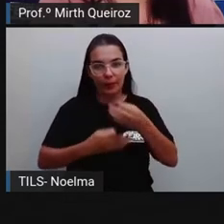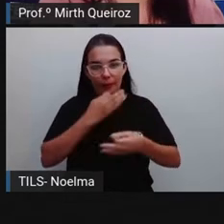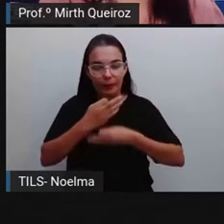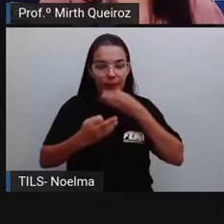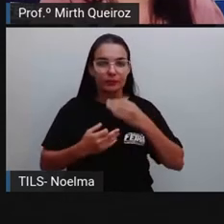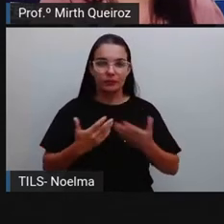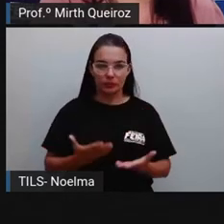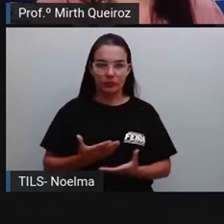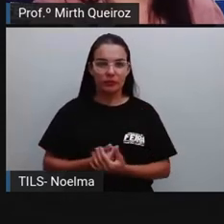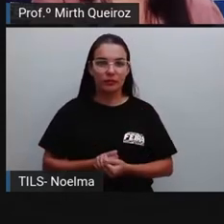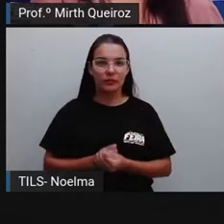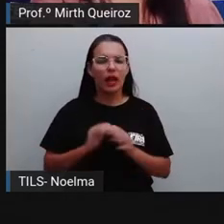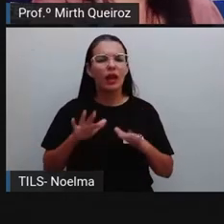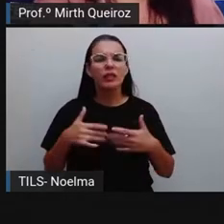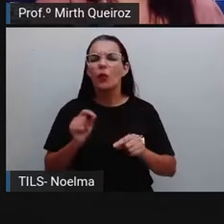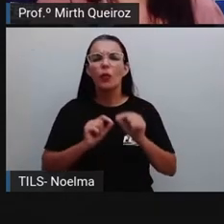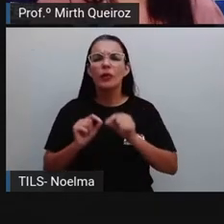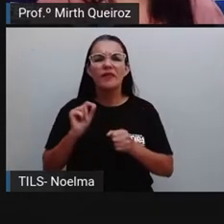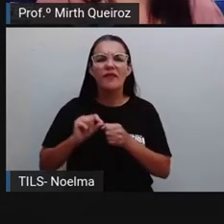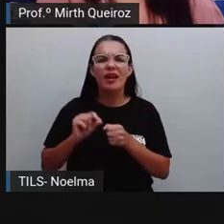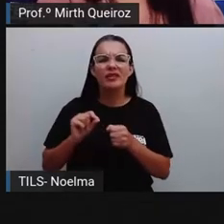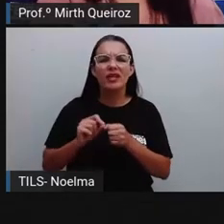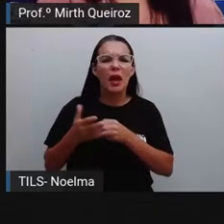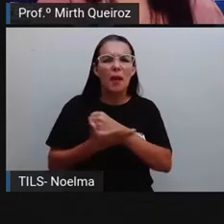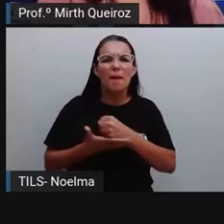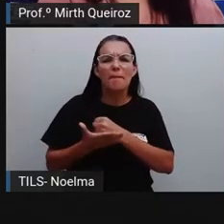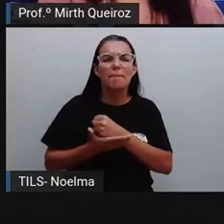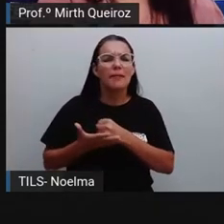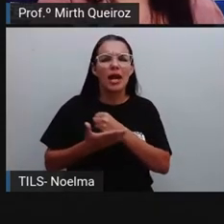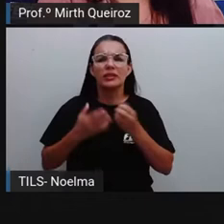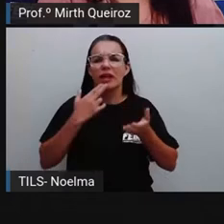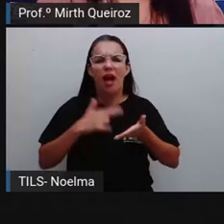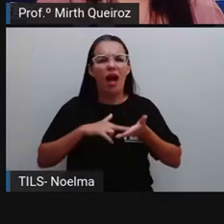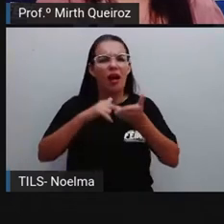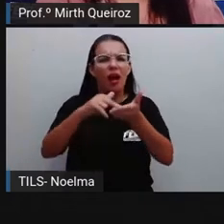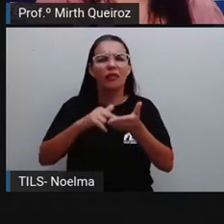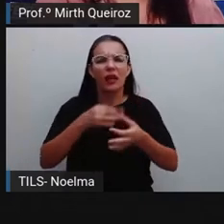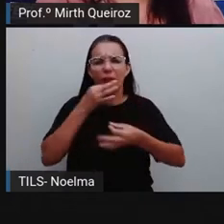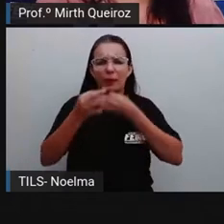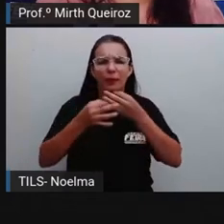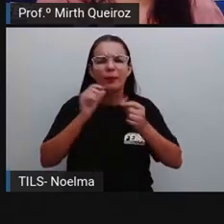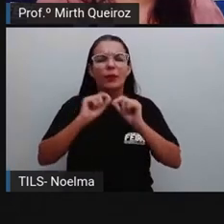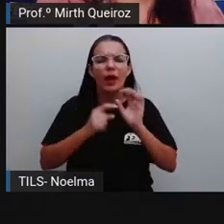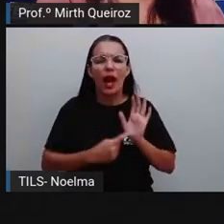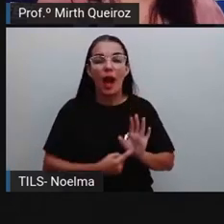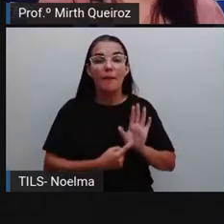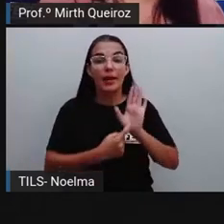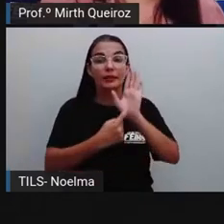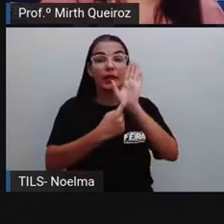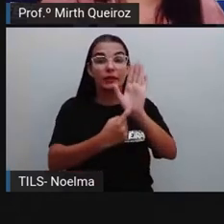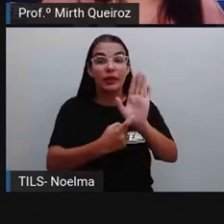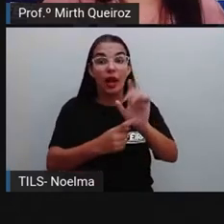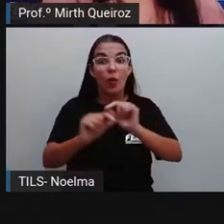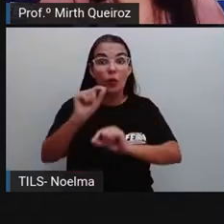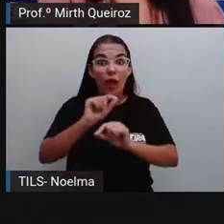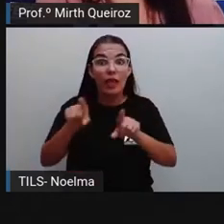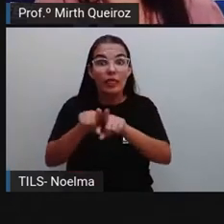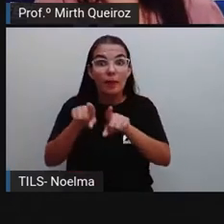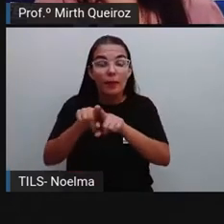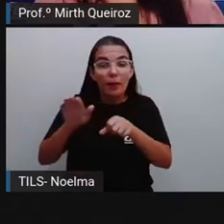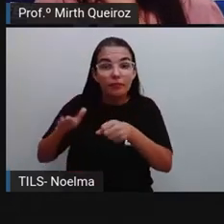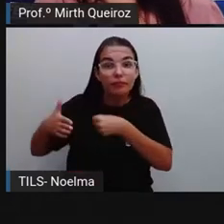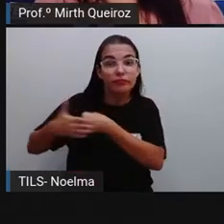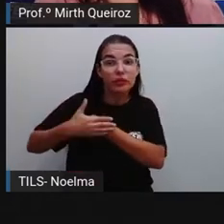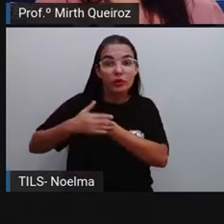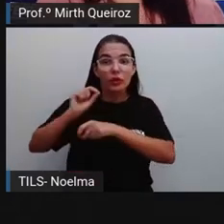nesse tipo de texto. A função básica da carta argumentativa é apresentar e defender o